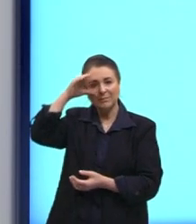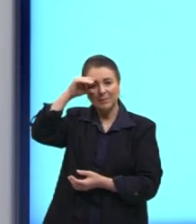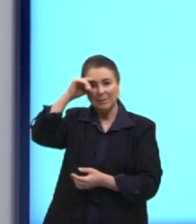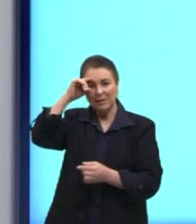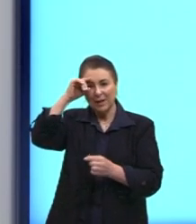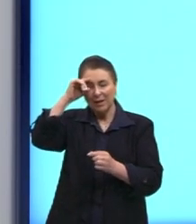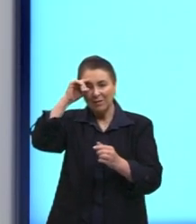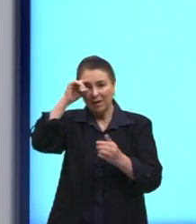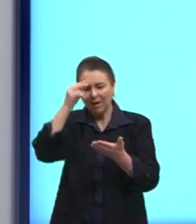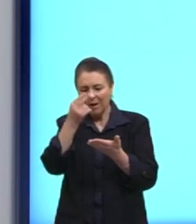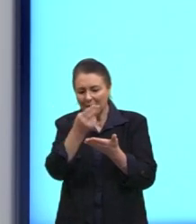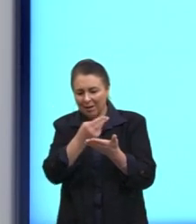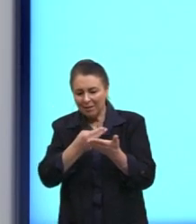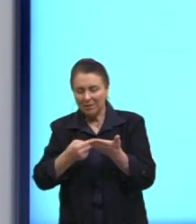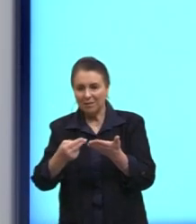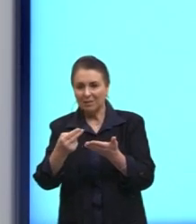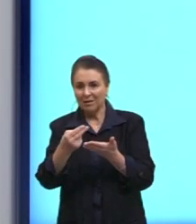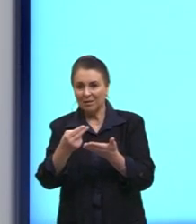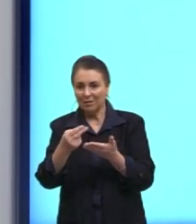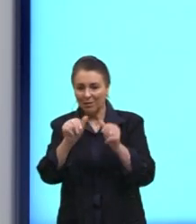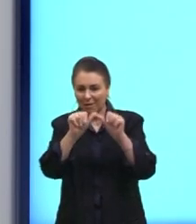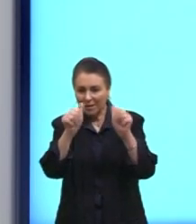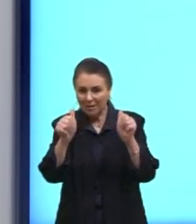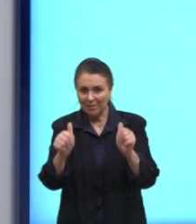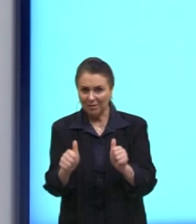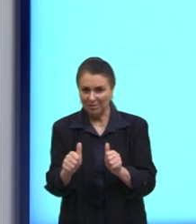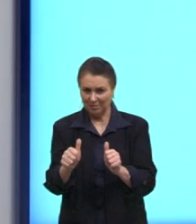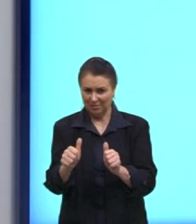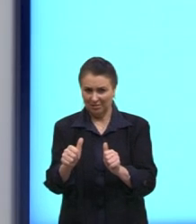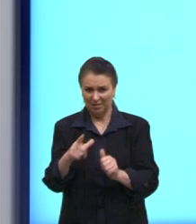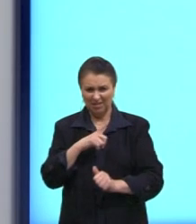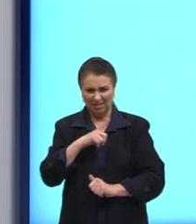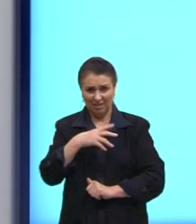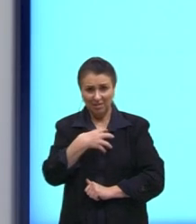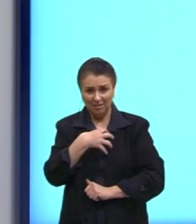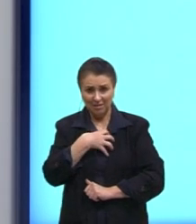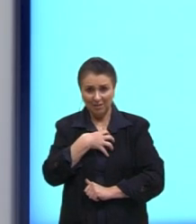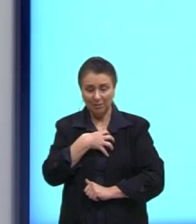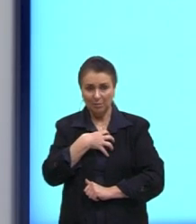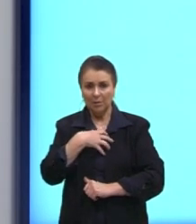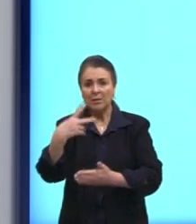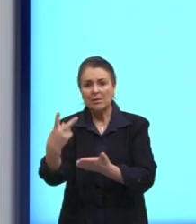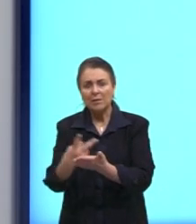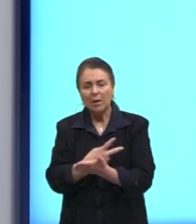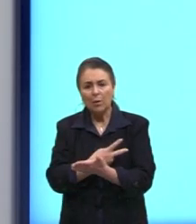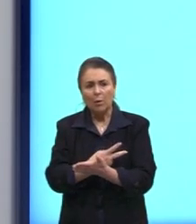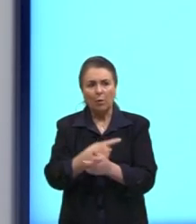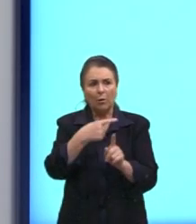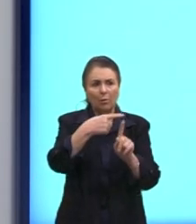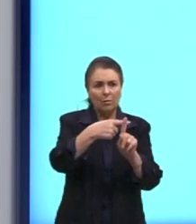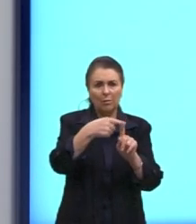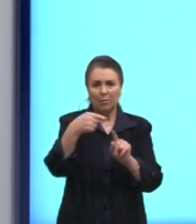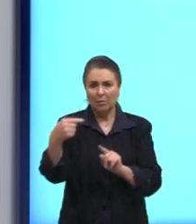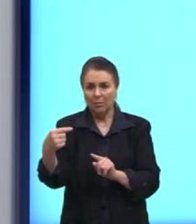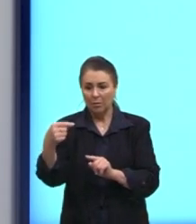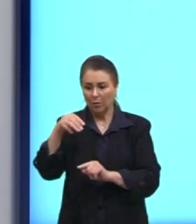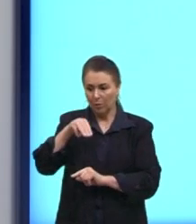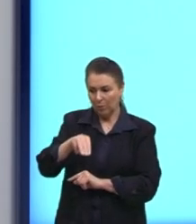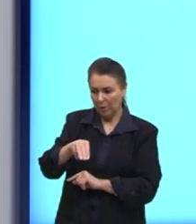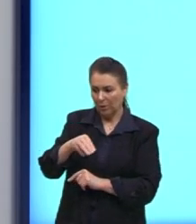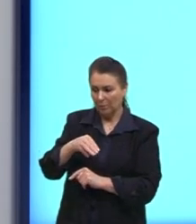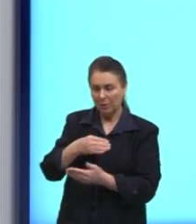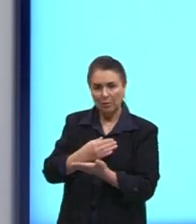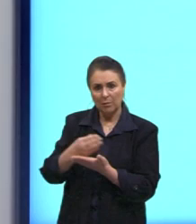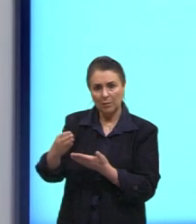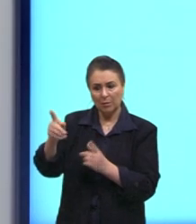a figura que tu tem. Faz sentido? Se por acaso aqui, né, nós tivéssemos errado um sinalzinho e o m ficasse positivo,